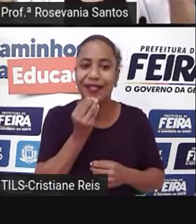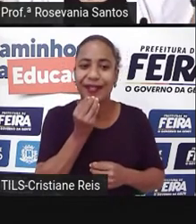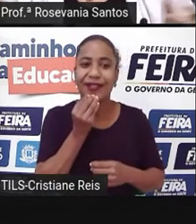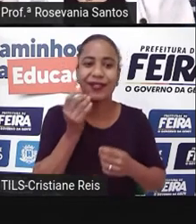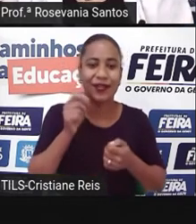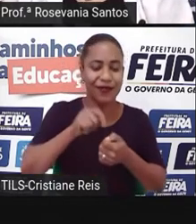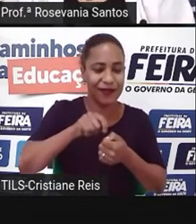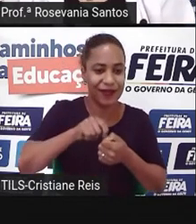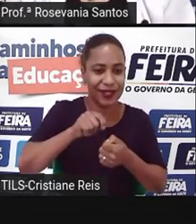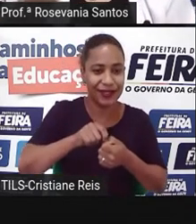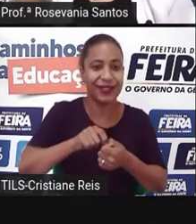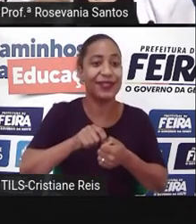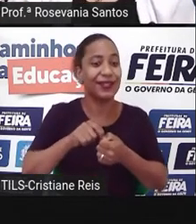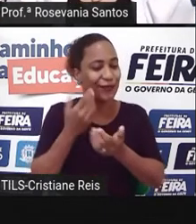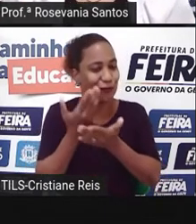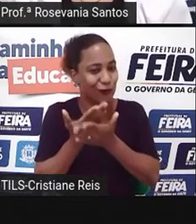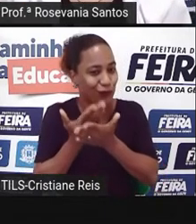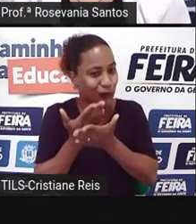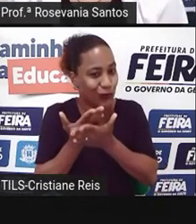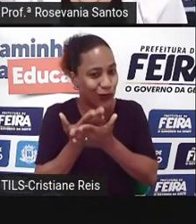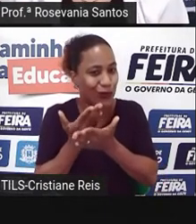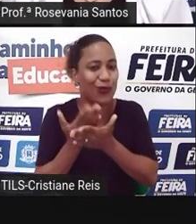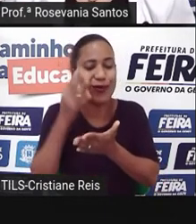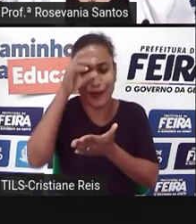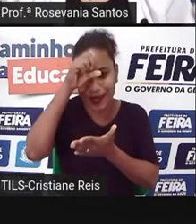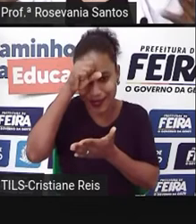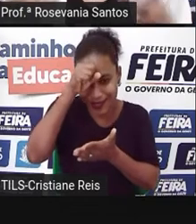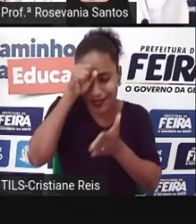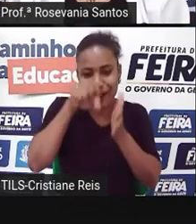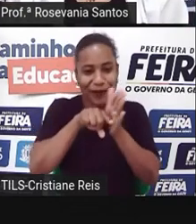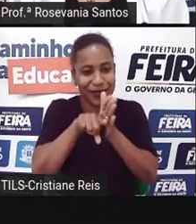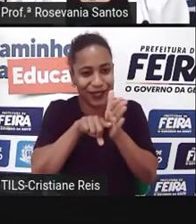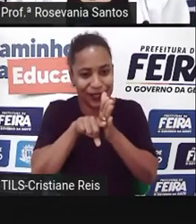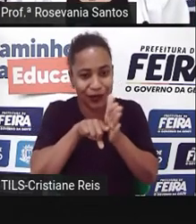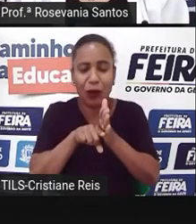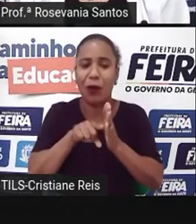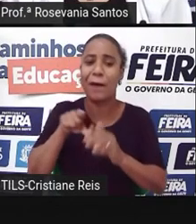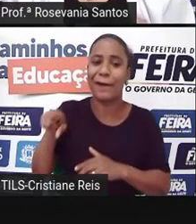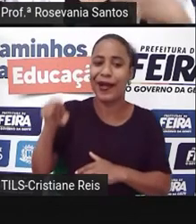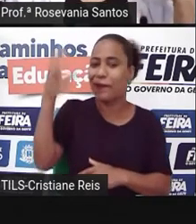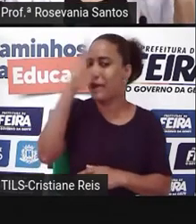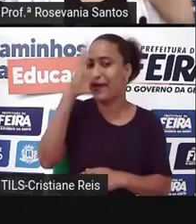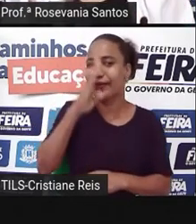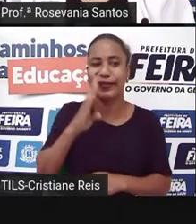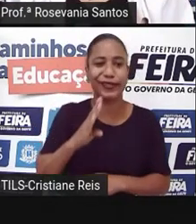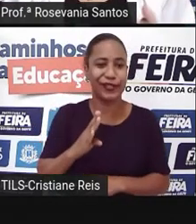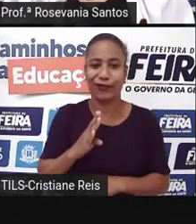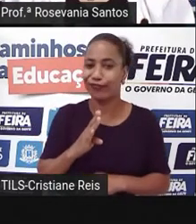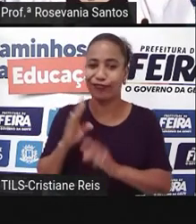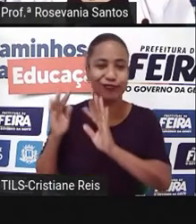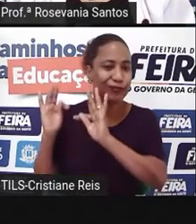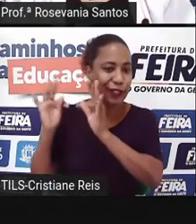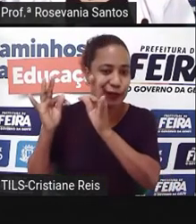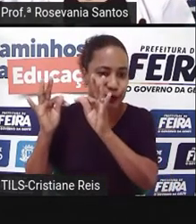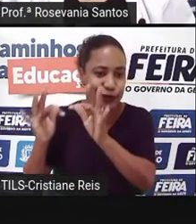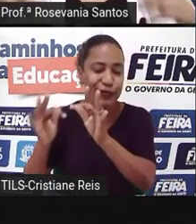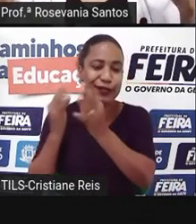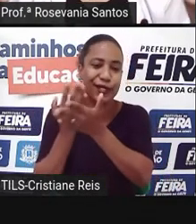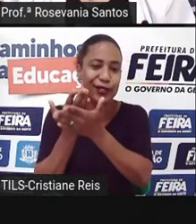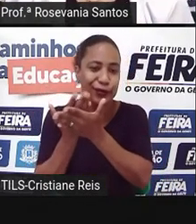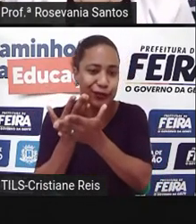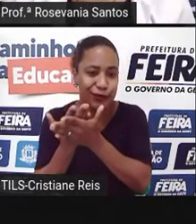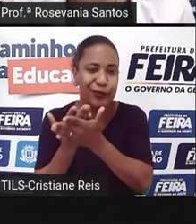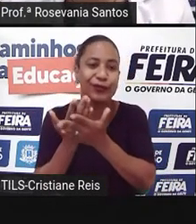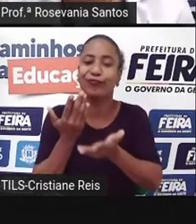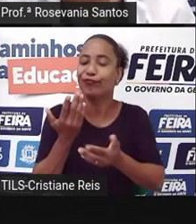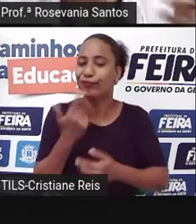né, fazerem o dever de casa, coisa que o Brasil não fez, a gente só aceitou essa tecnologia aqui, não investiu em educação e a gente